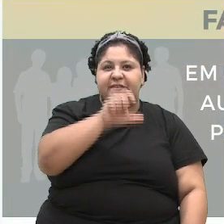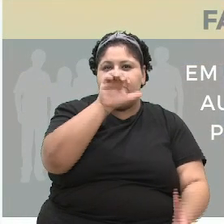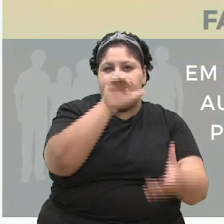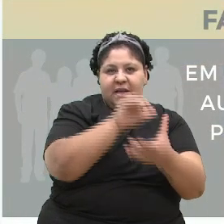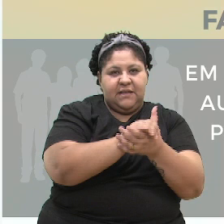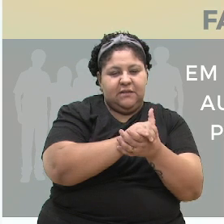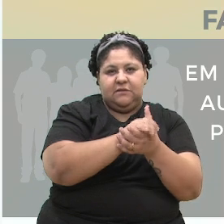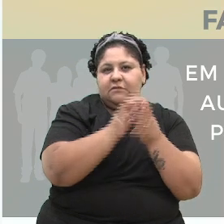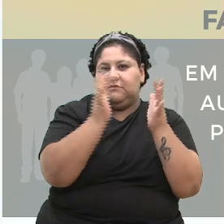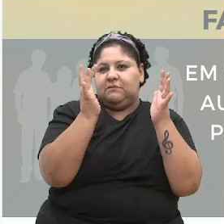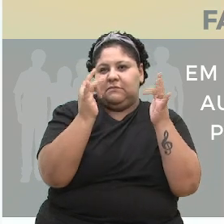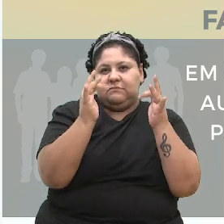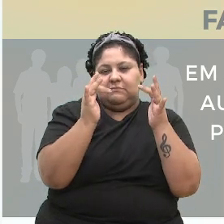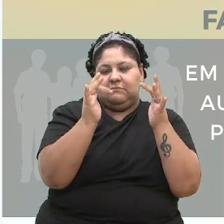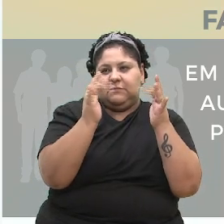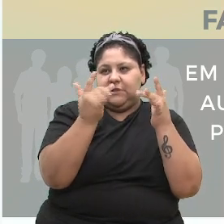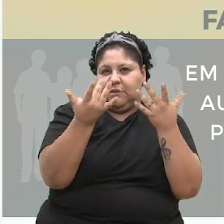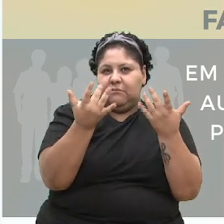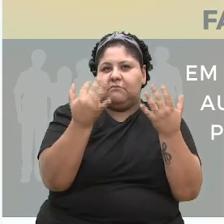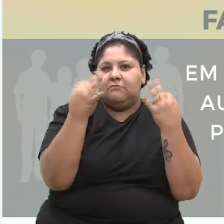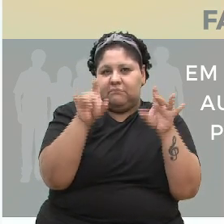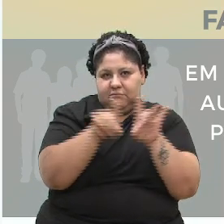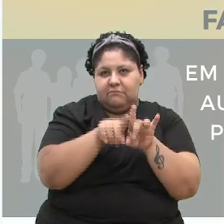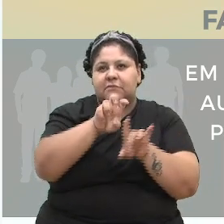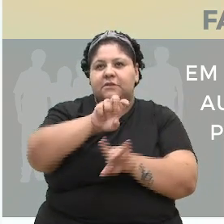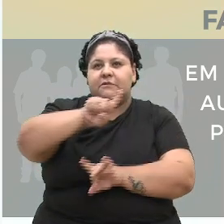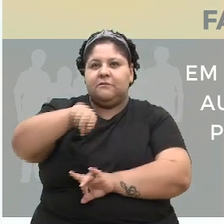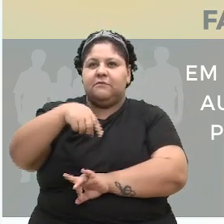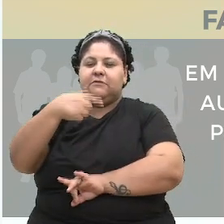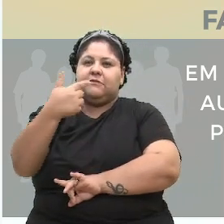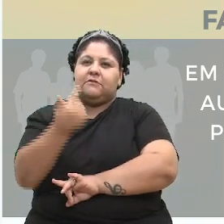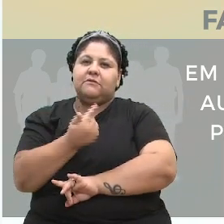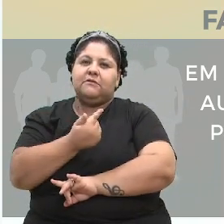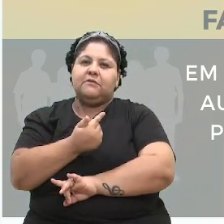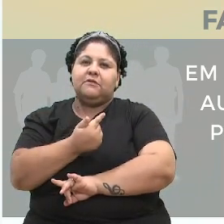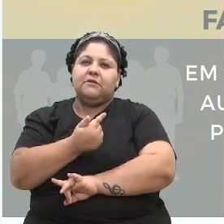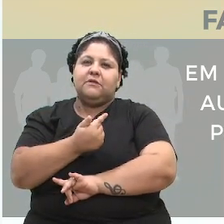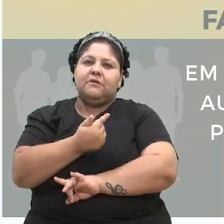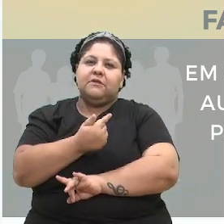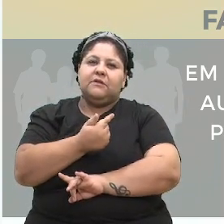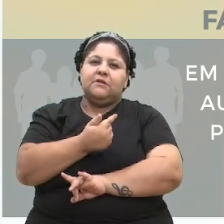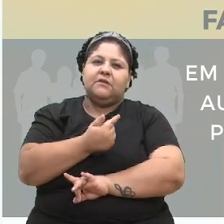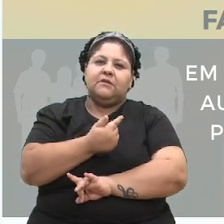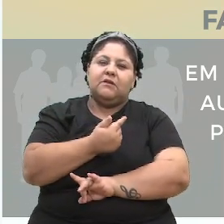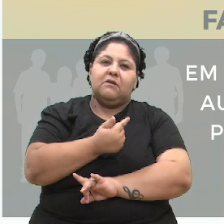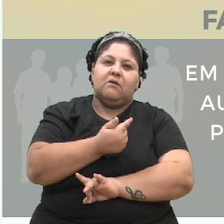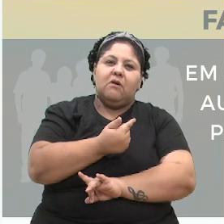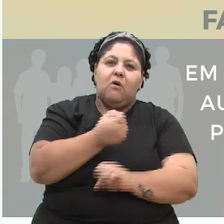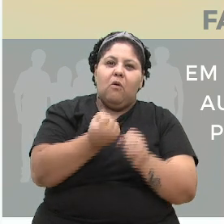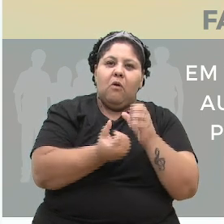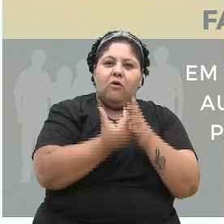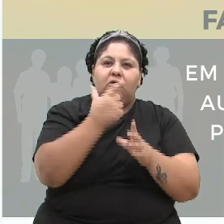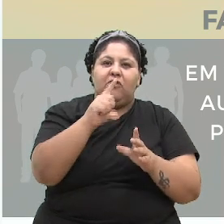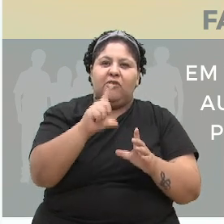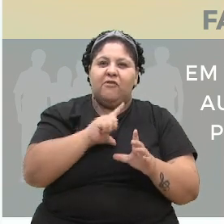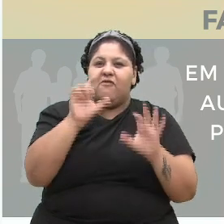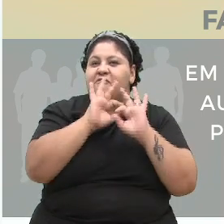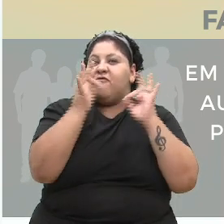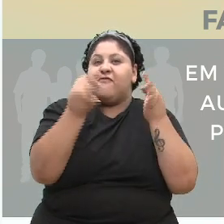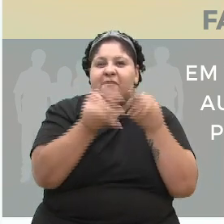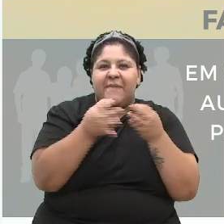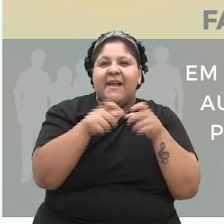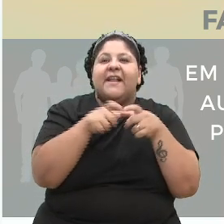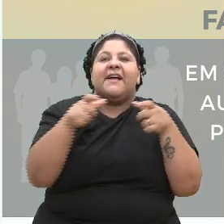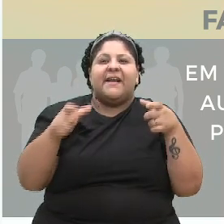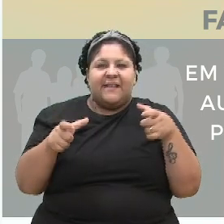o companheiro da vítima. 5,7% dos casos o autor tinha parentesco. A grande maioria dos